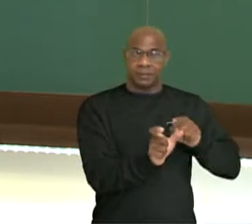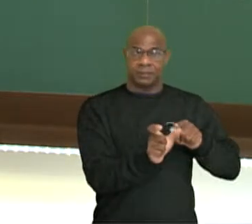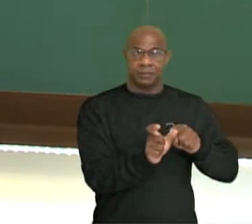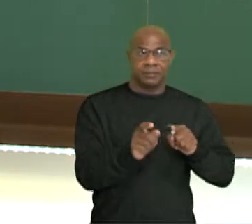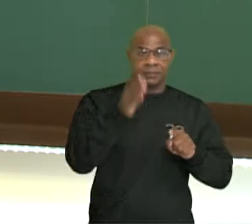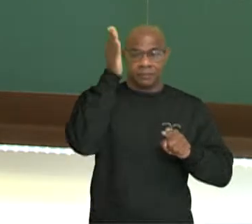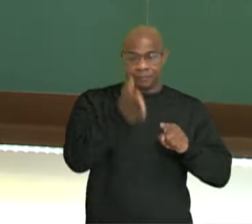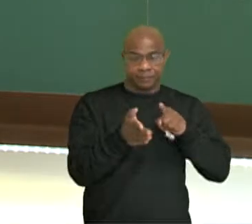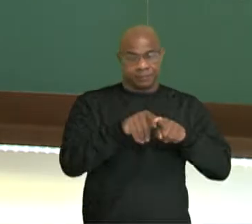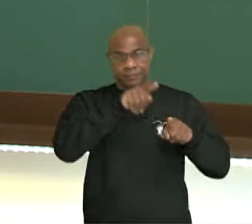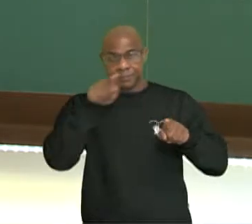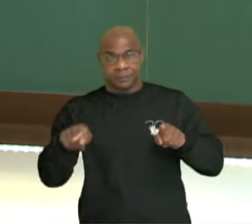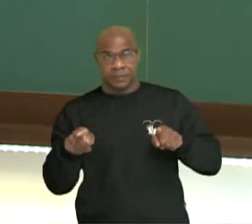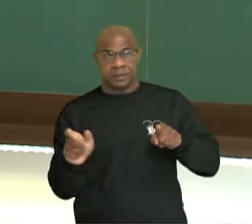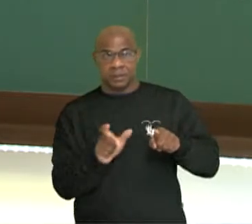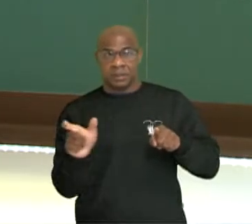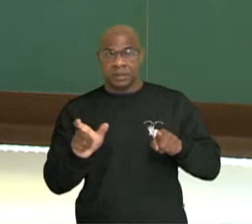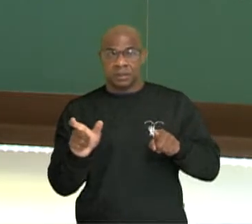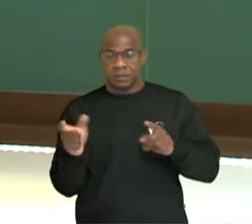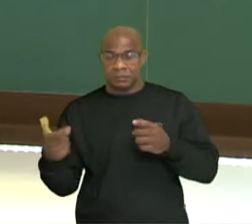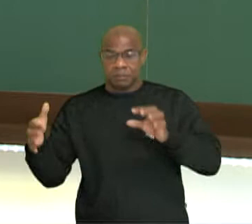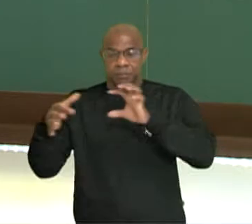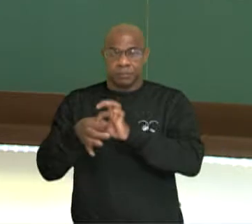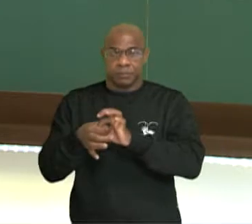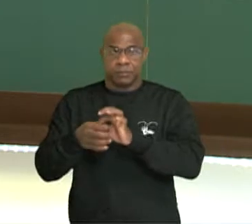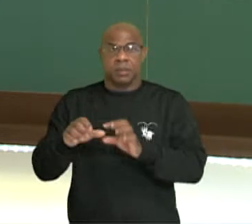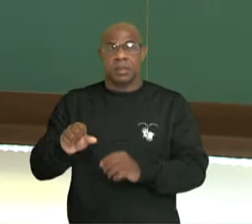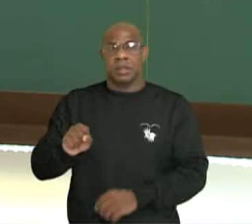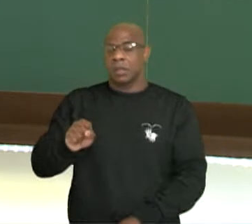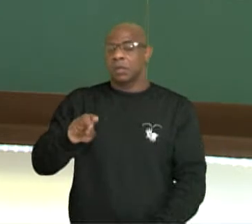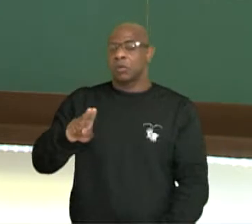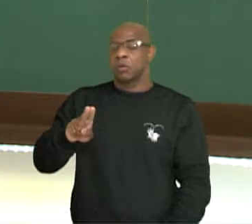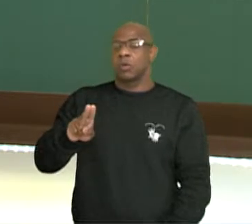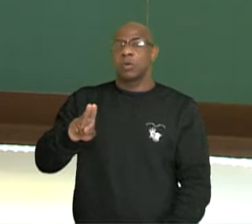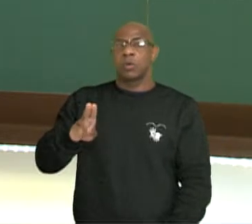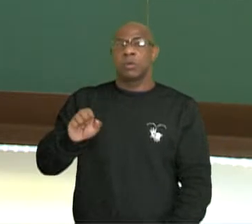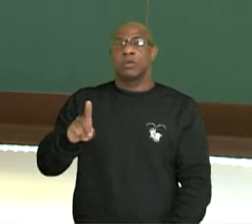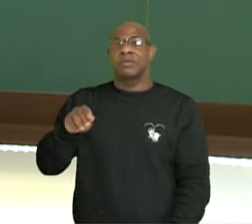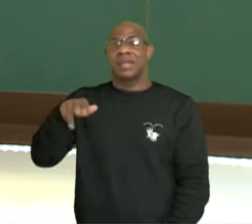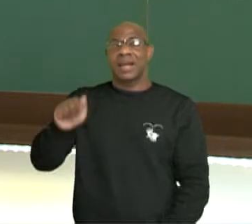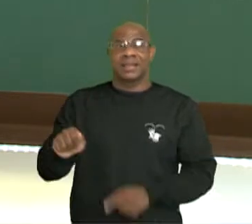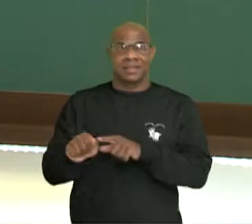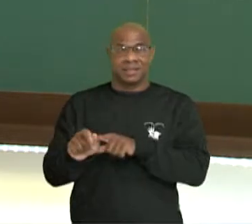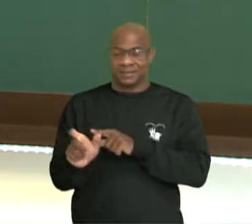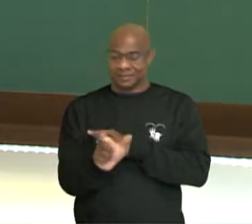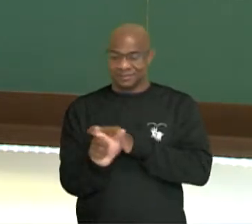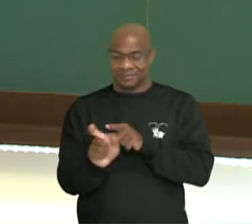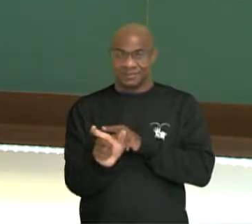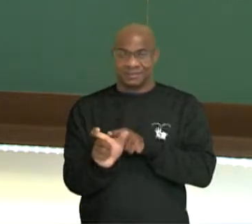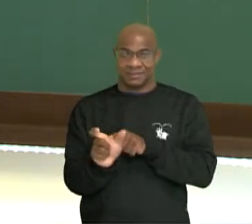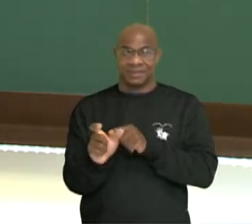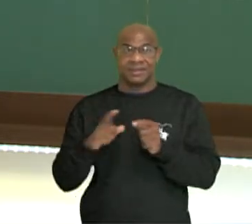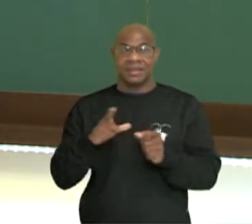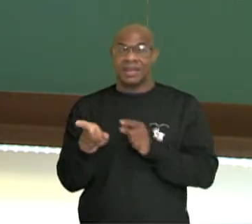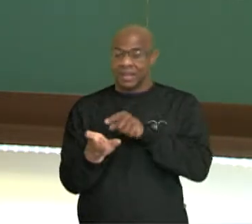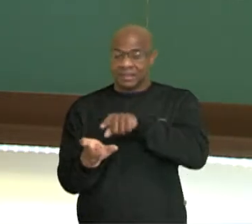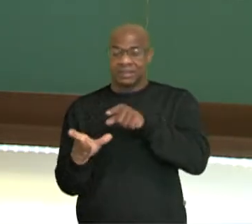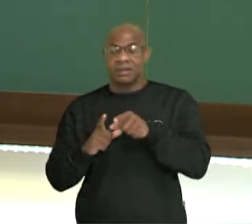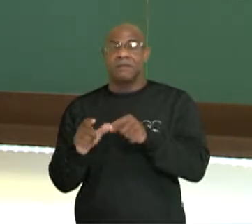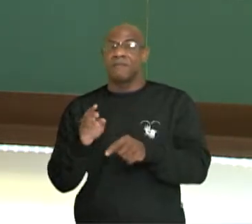oração principal, o que eu tenho? O verbo haver e na subordinada, o verbo fazer.